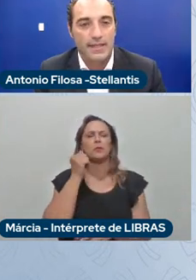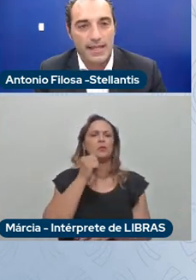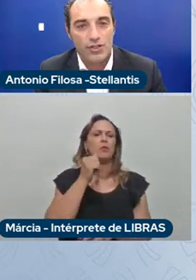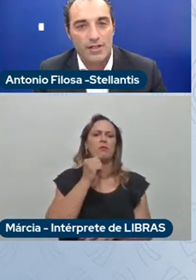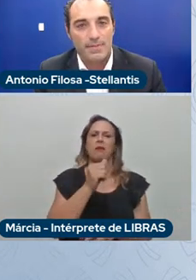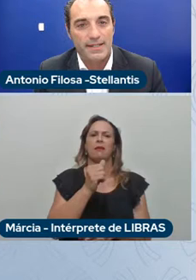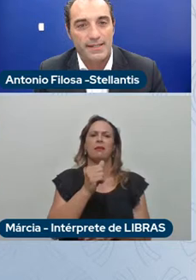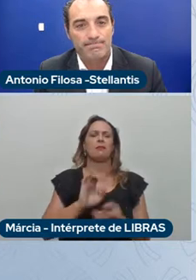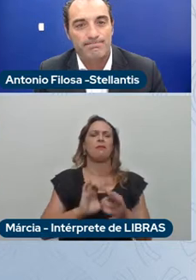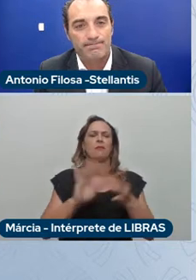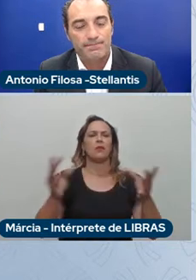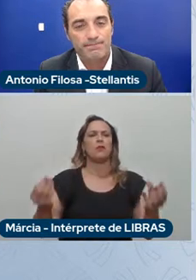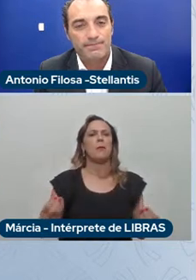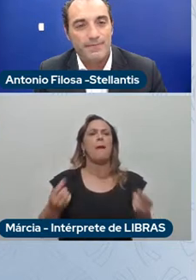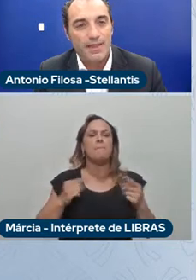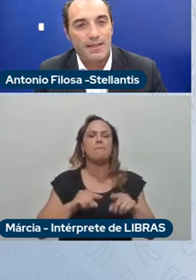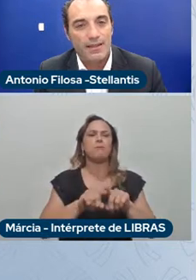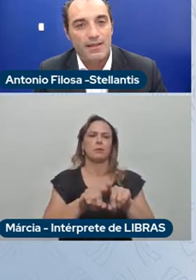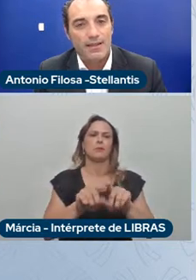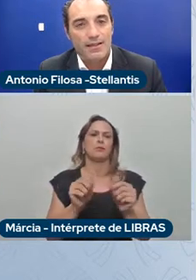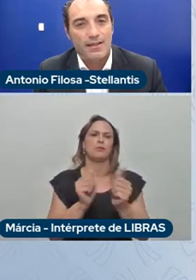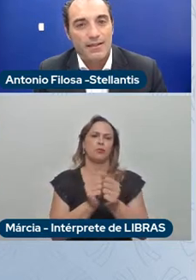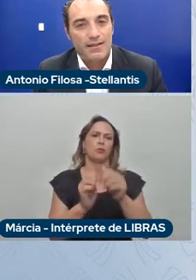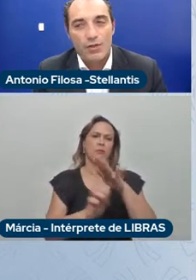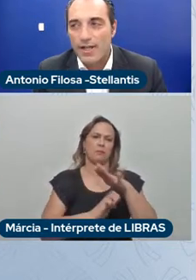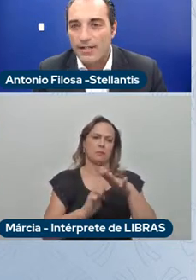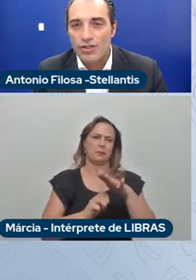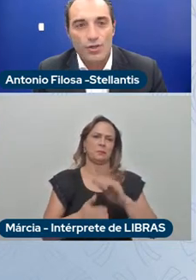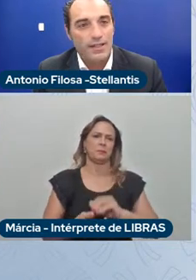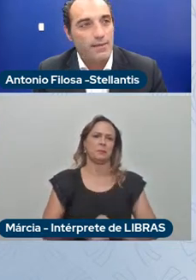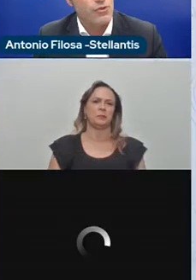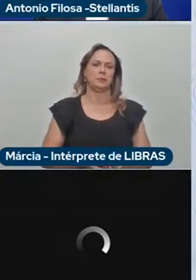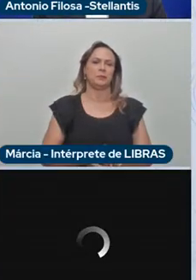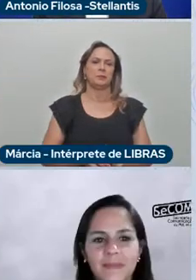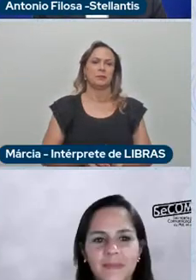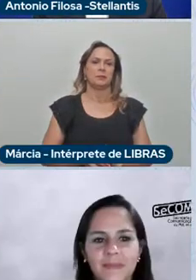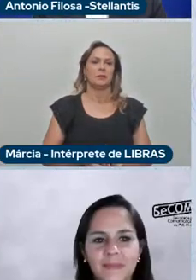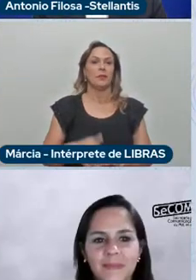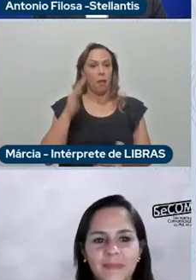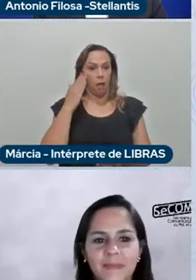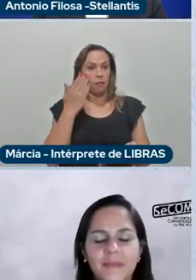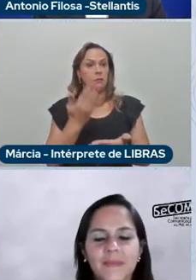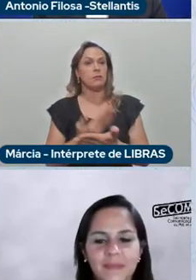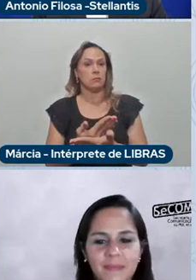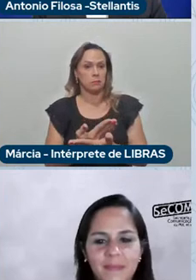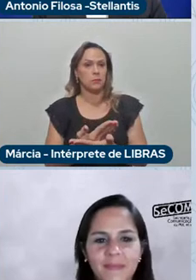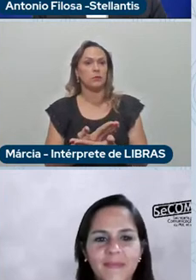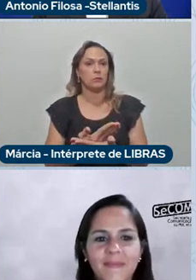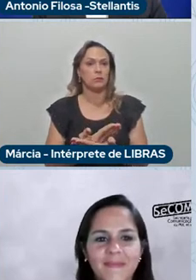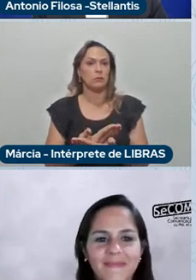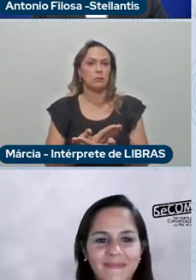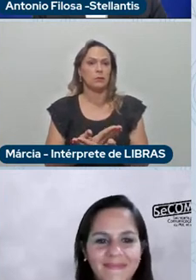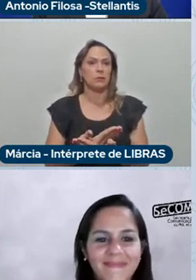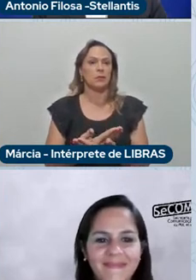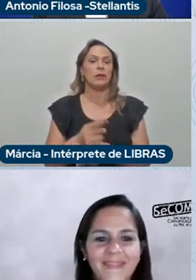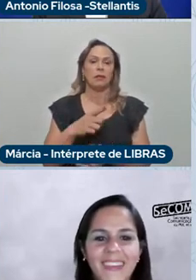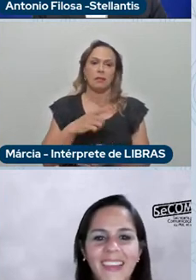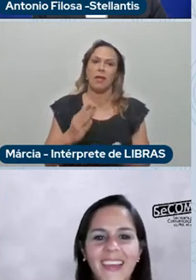essa fantástica empresa eu acredito que temos Q&A question and answer